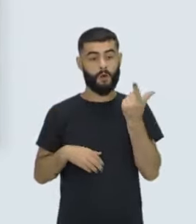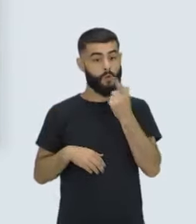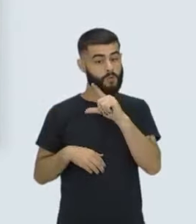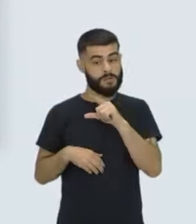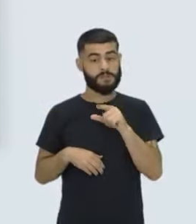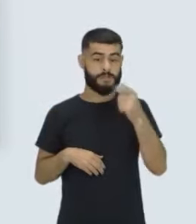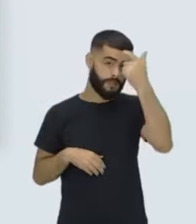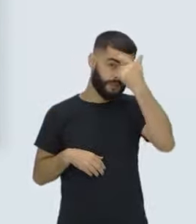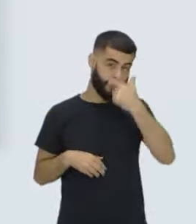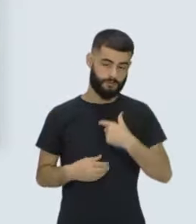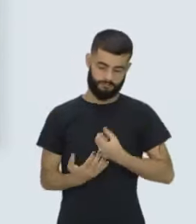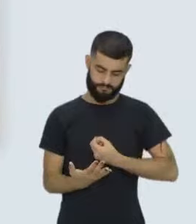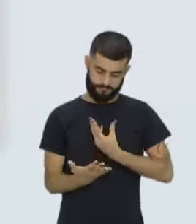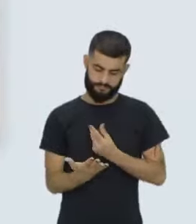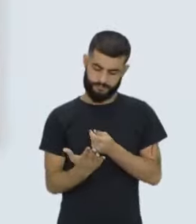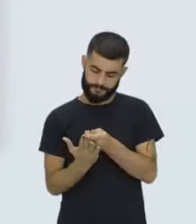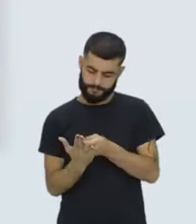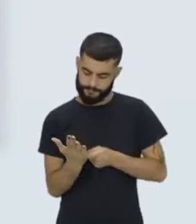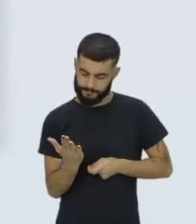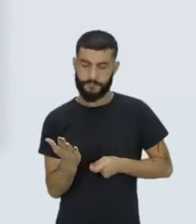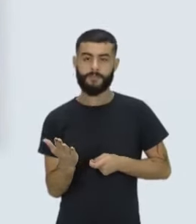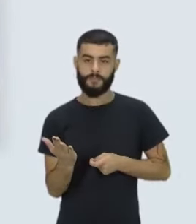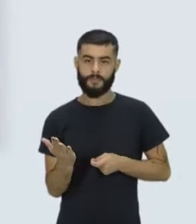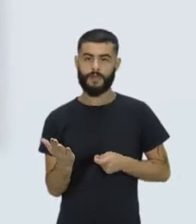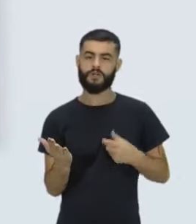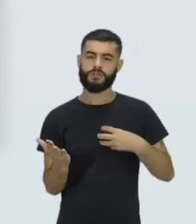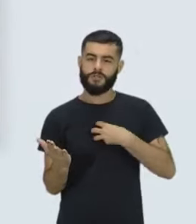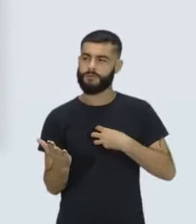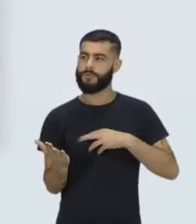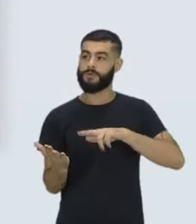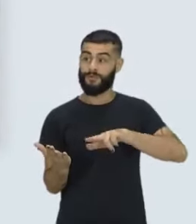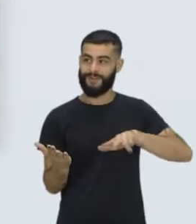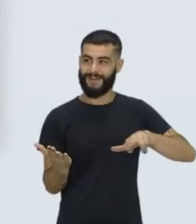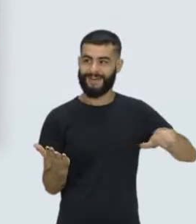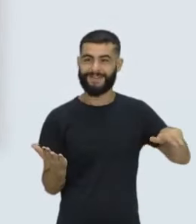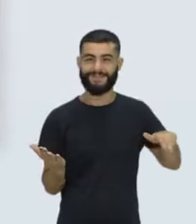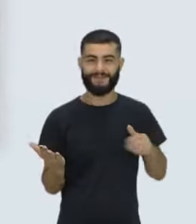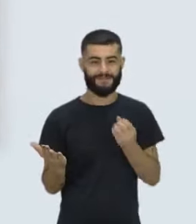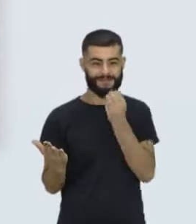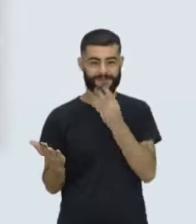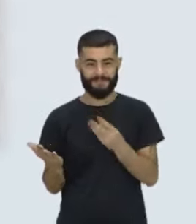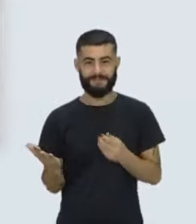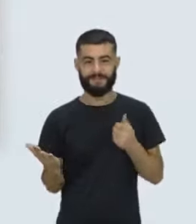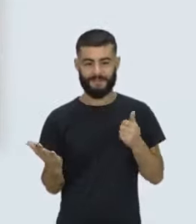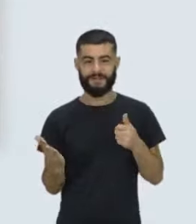colocar no livro várias visões das classes sociais que ela mesma percorreu.